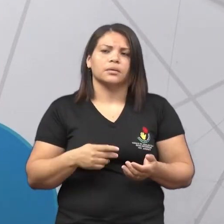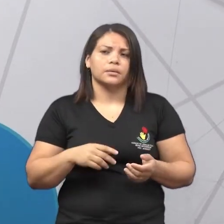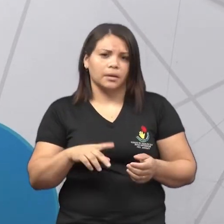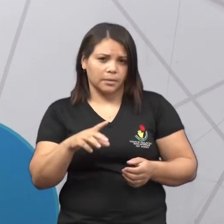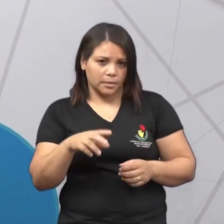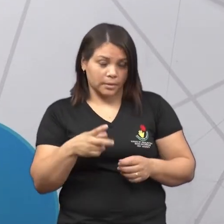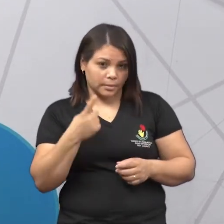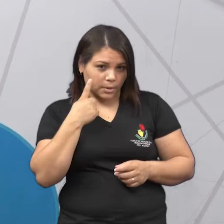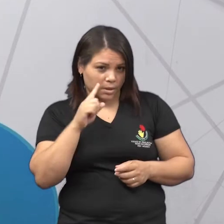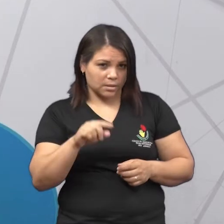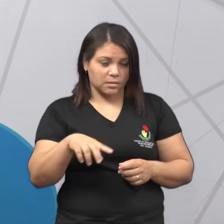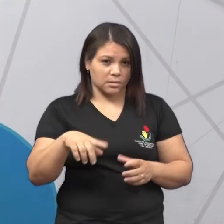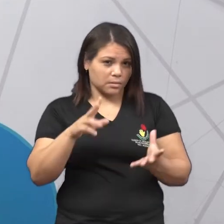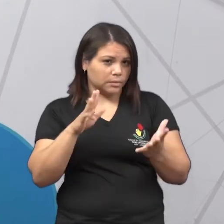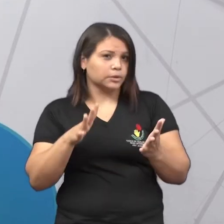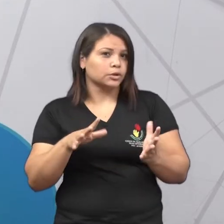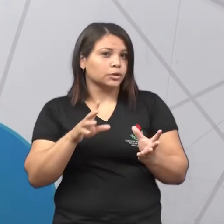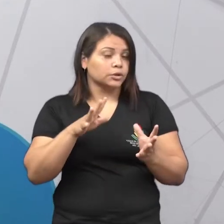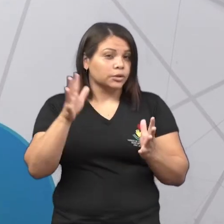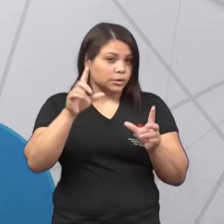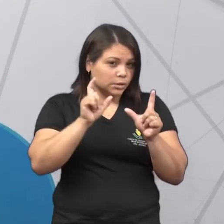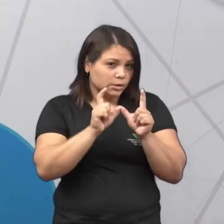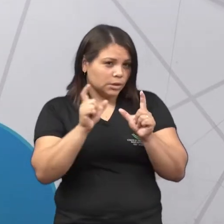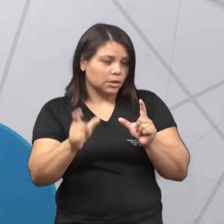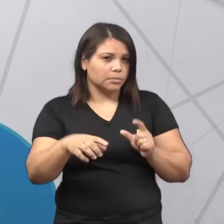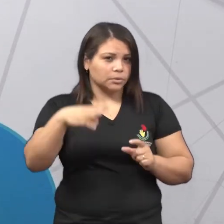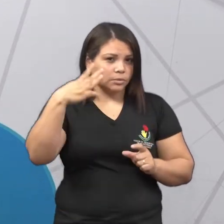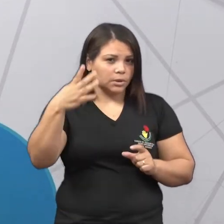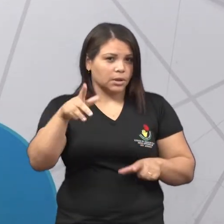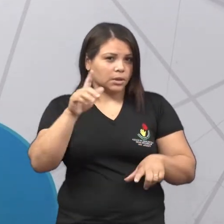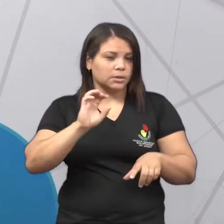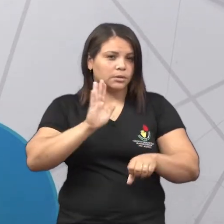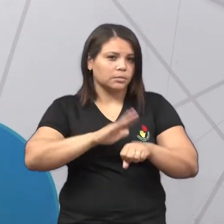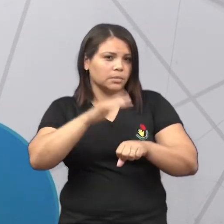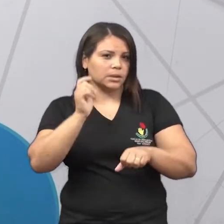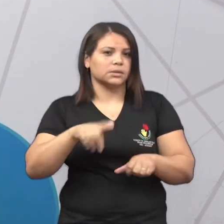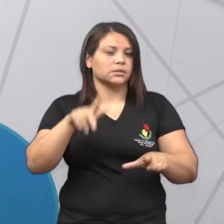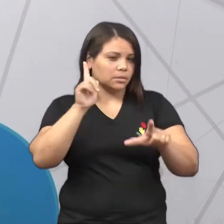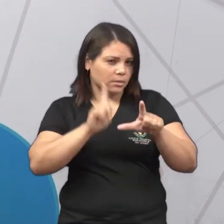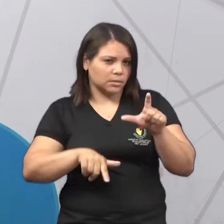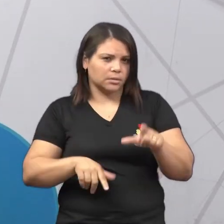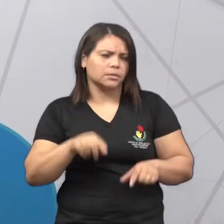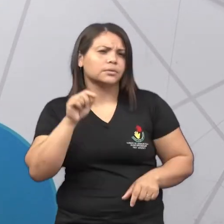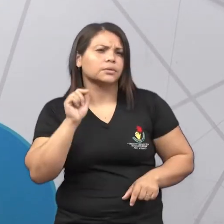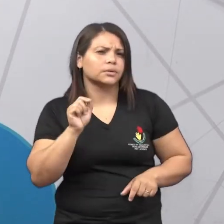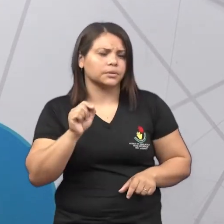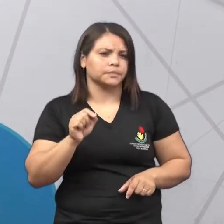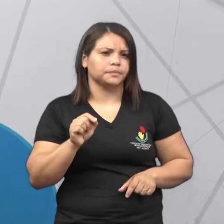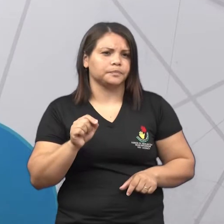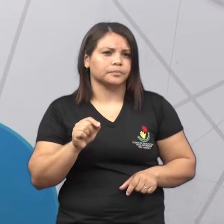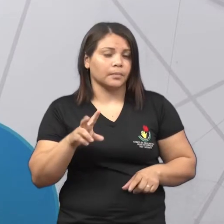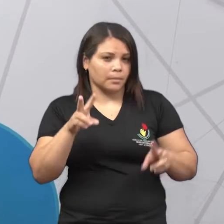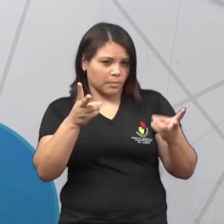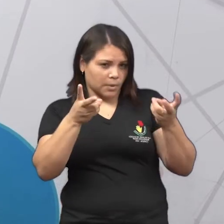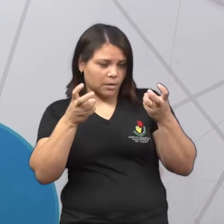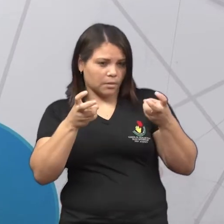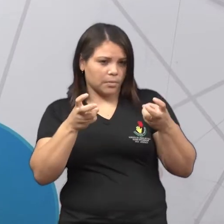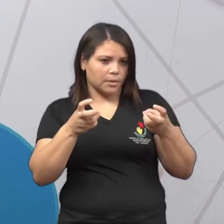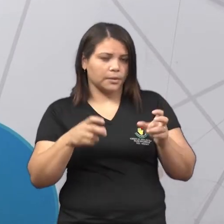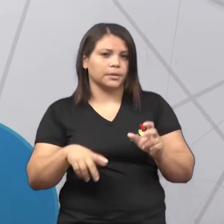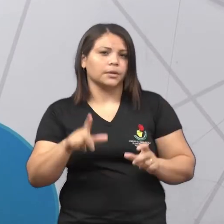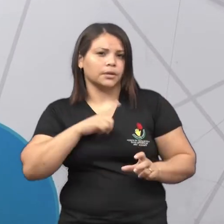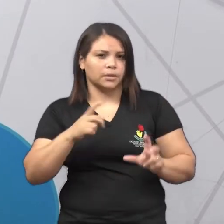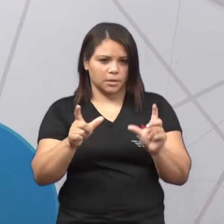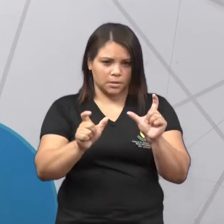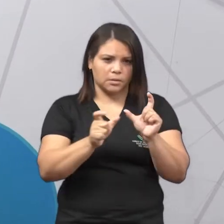sílabas com três ou mais letras, né? E hoje a gente vai observar o quê? Que existem sílabas que